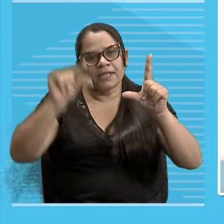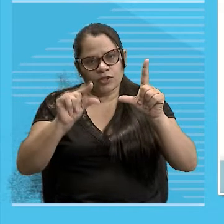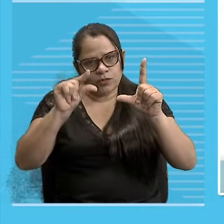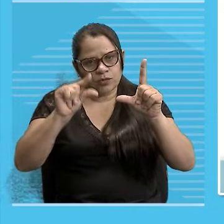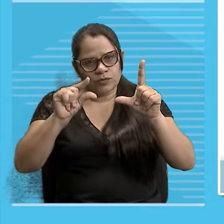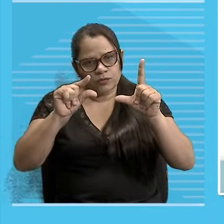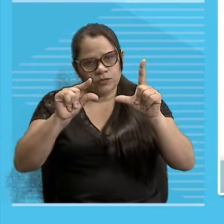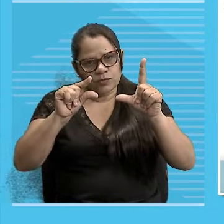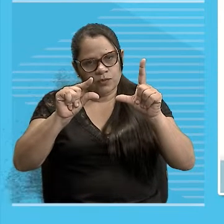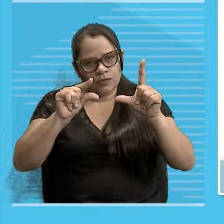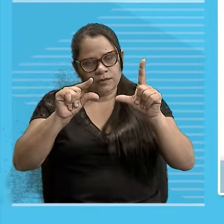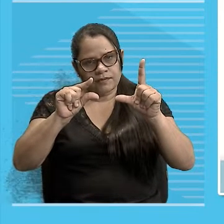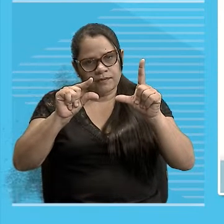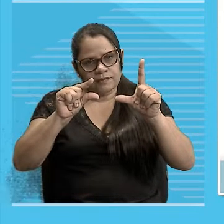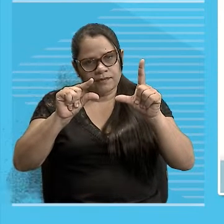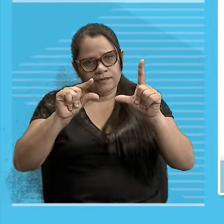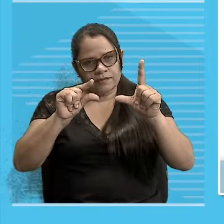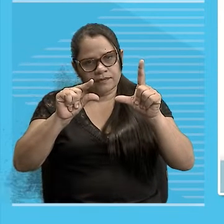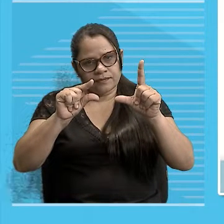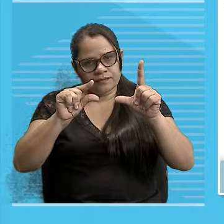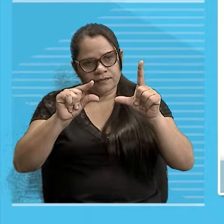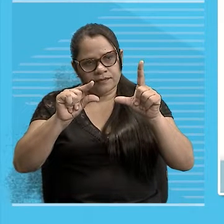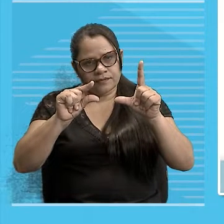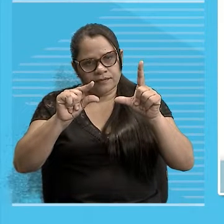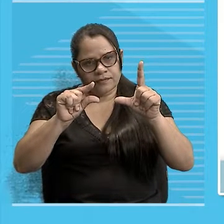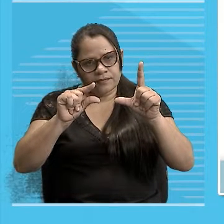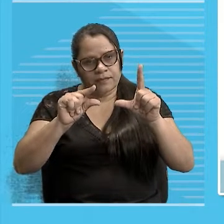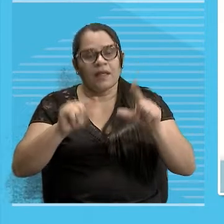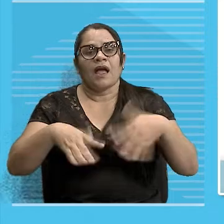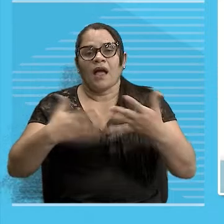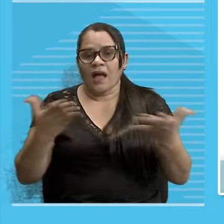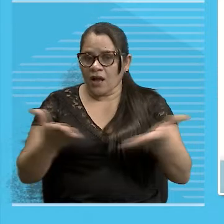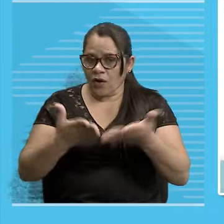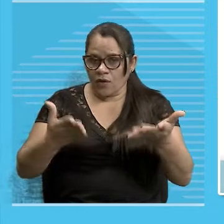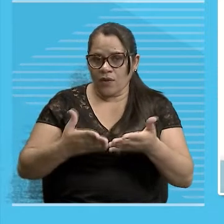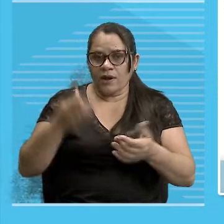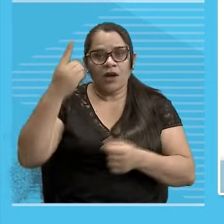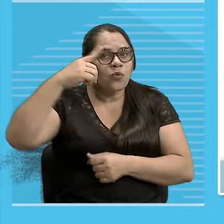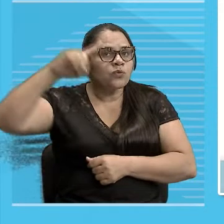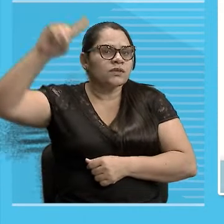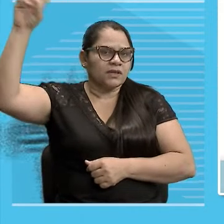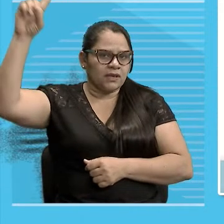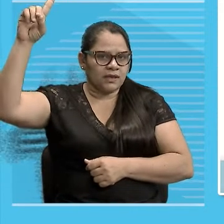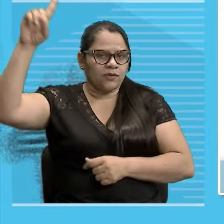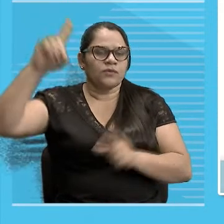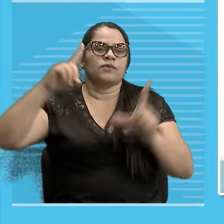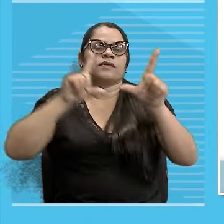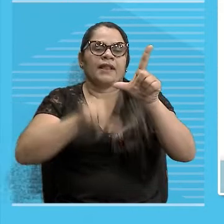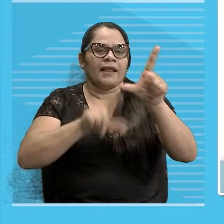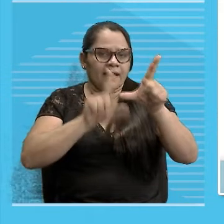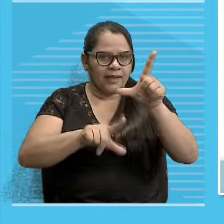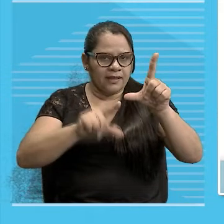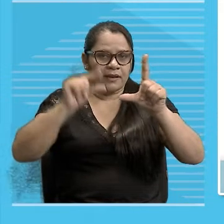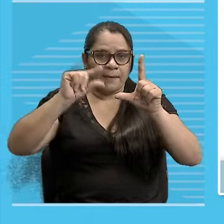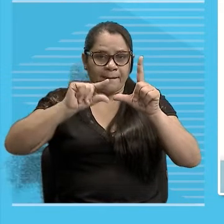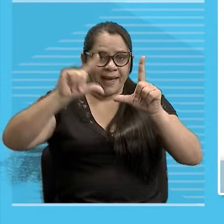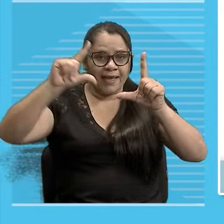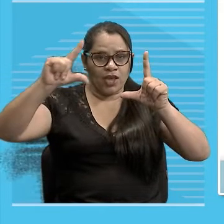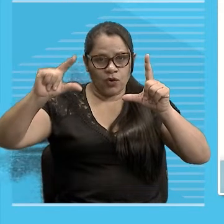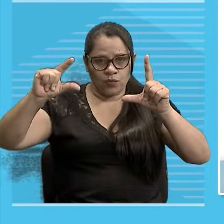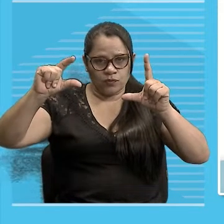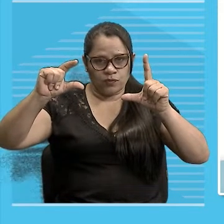tanto nome Então vai ser grafado com letra maiúscula Tá Esse é um substantivo próprio É um